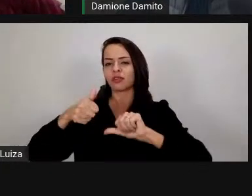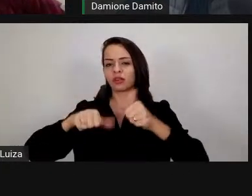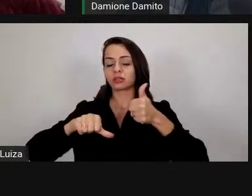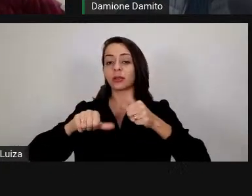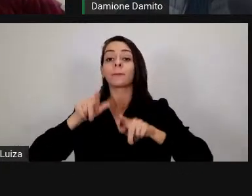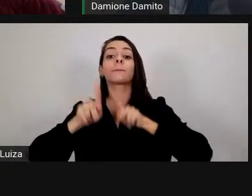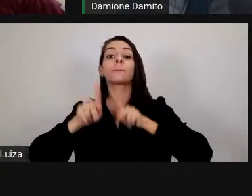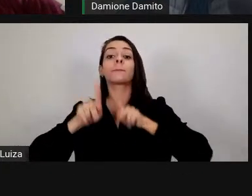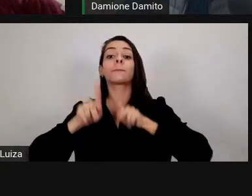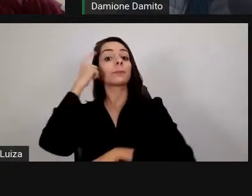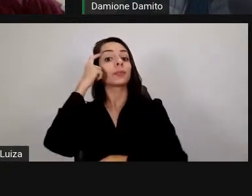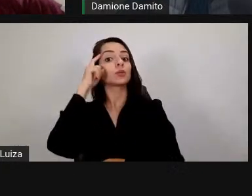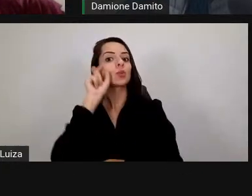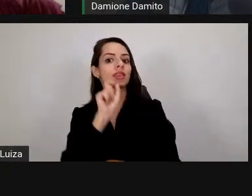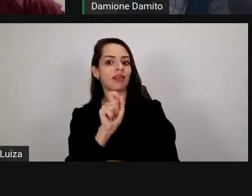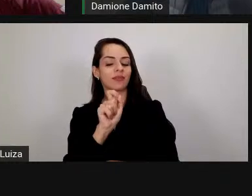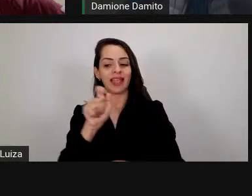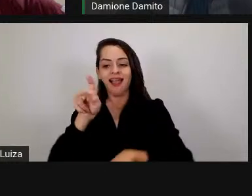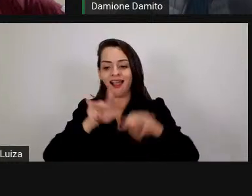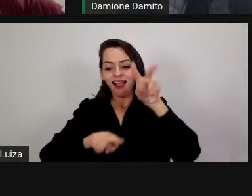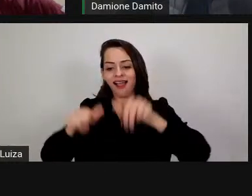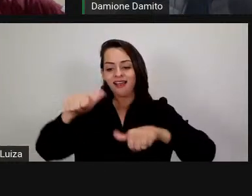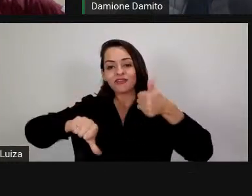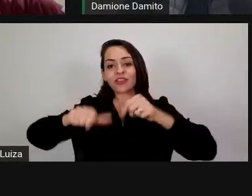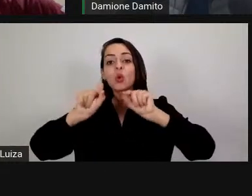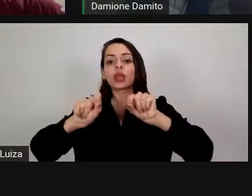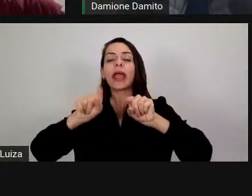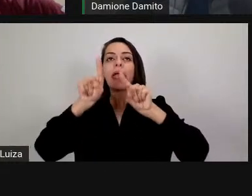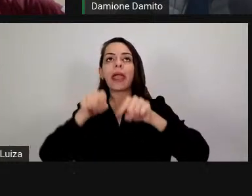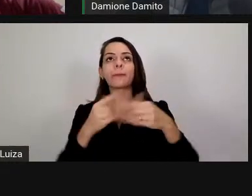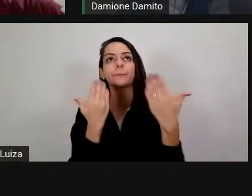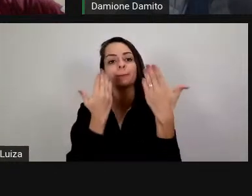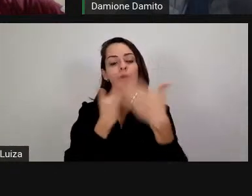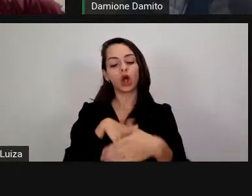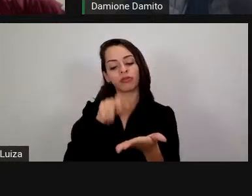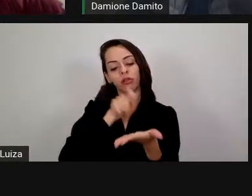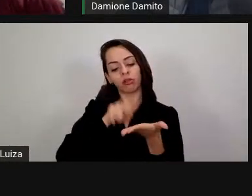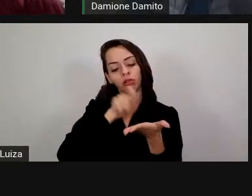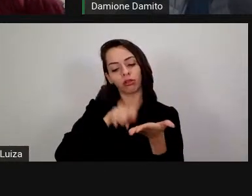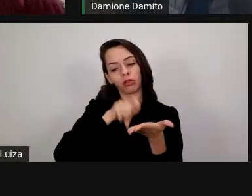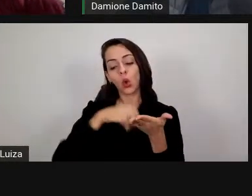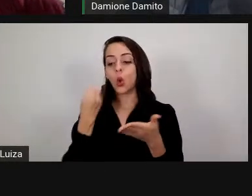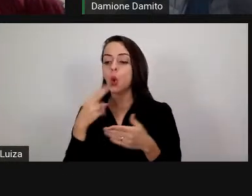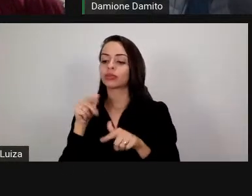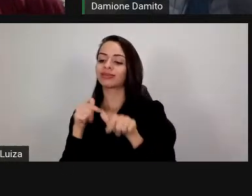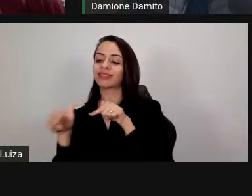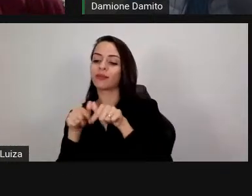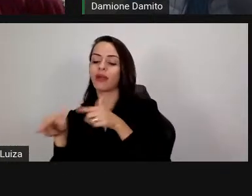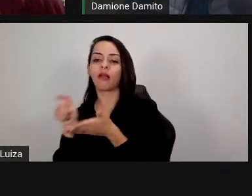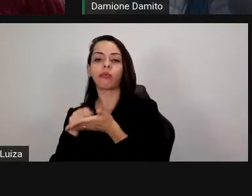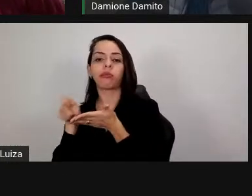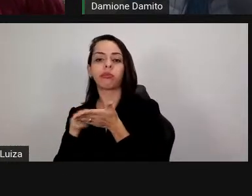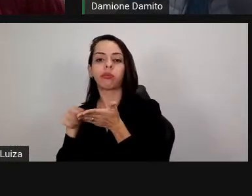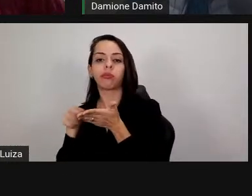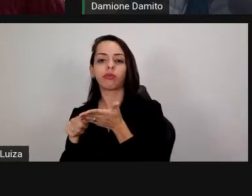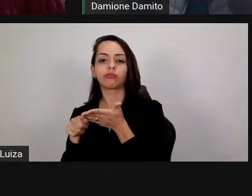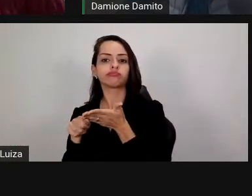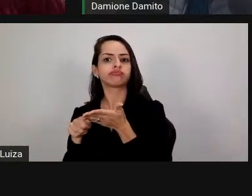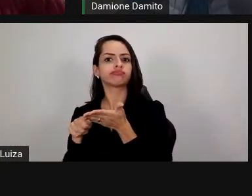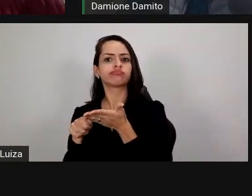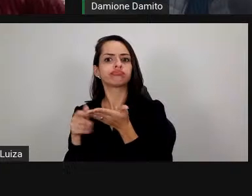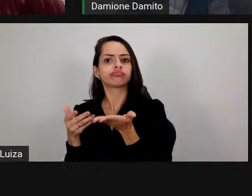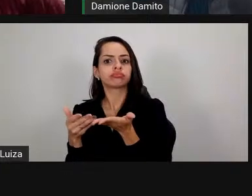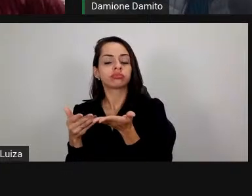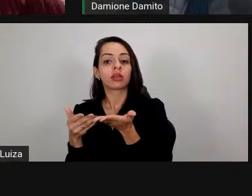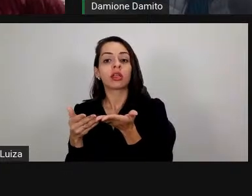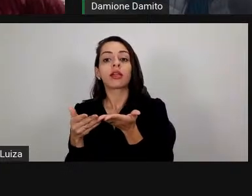trabalho e não é isso né conforme o Damione a gente estava falando agora há pouco o diário de bordo é uma estratégia de